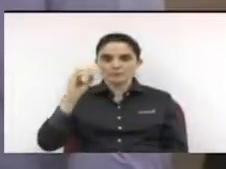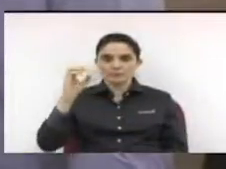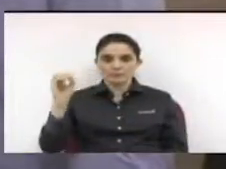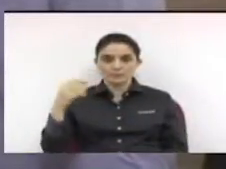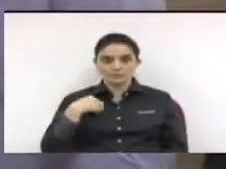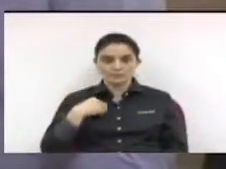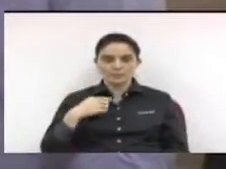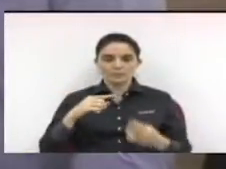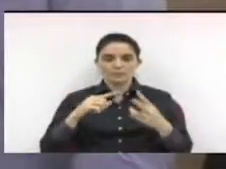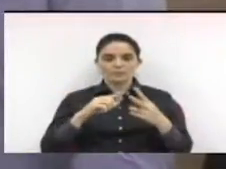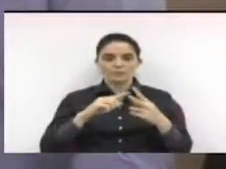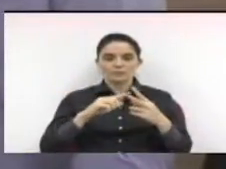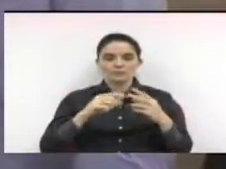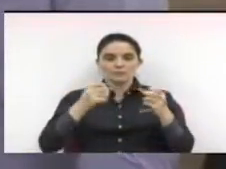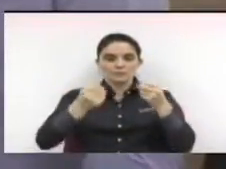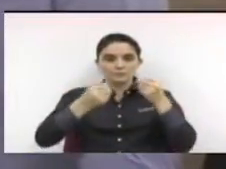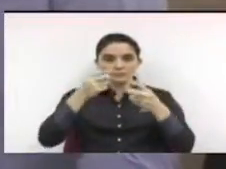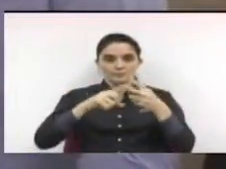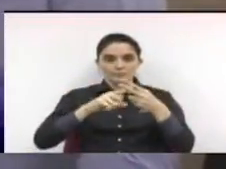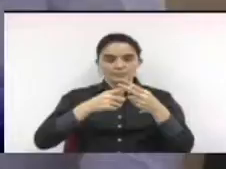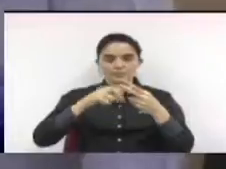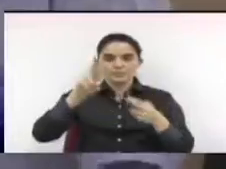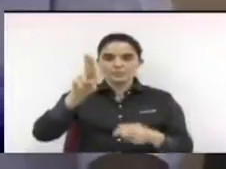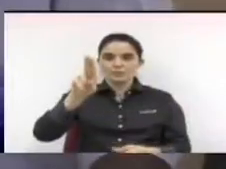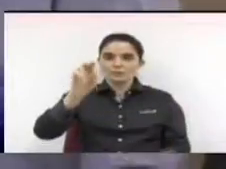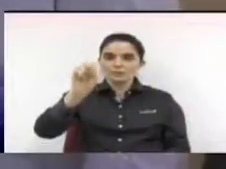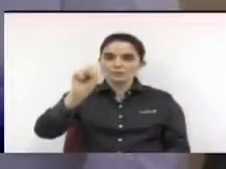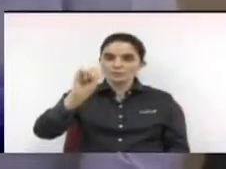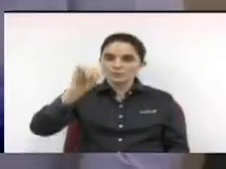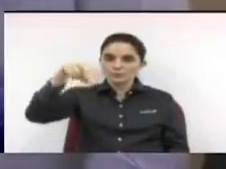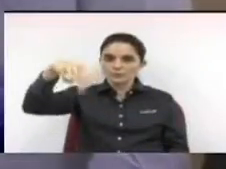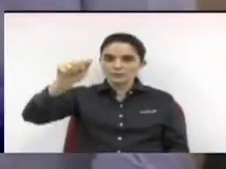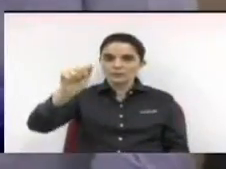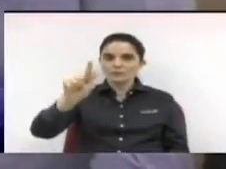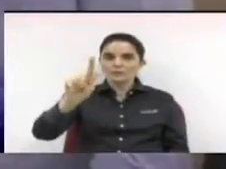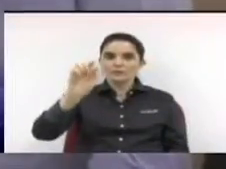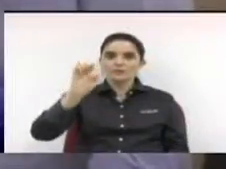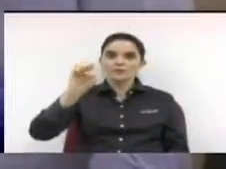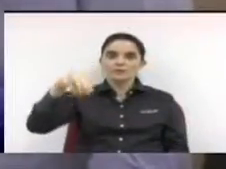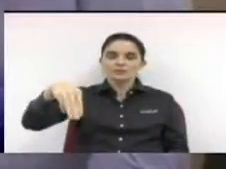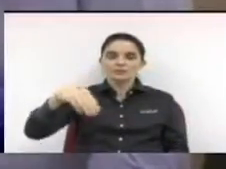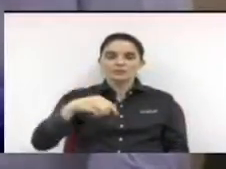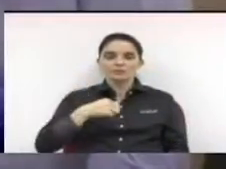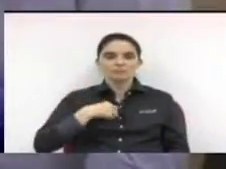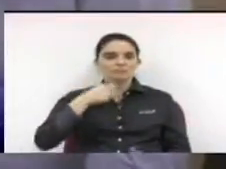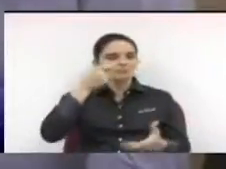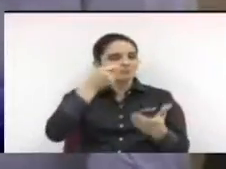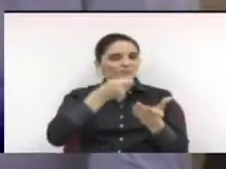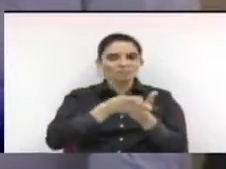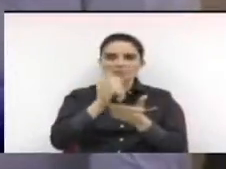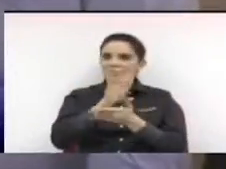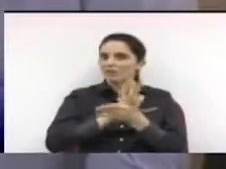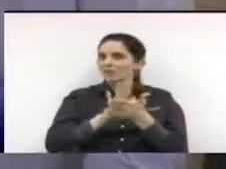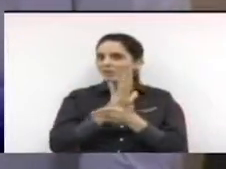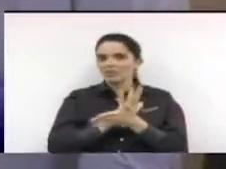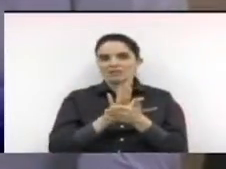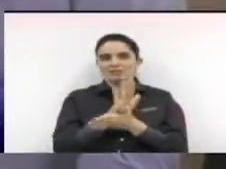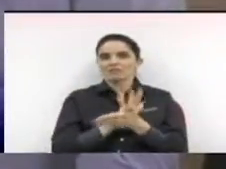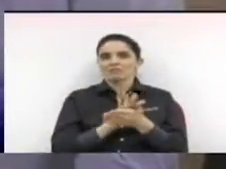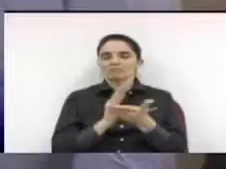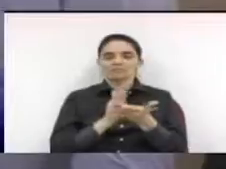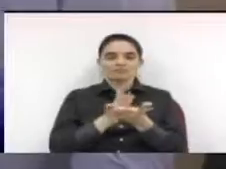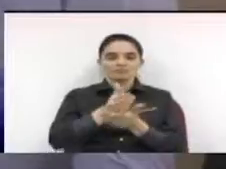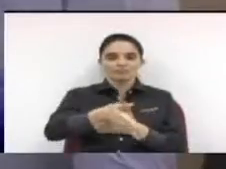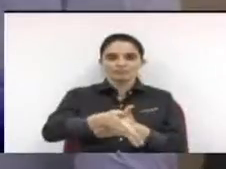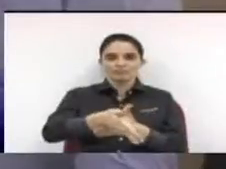mecânica de usinagem e saindo em 2002 sem pagar uns centavos passei na